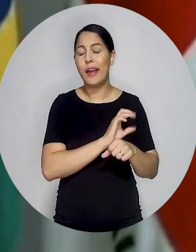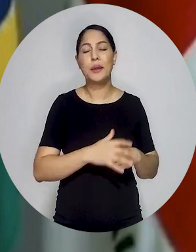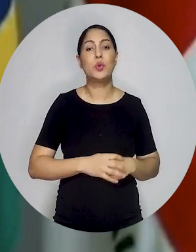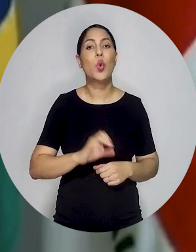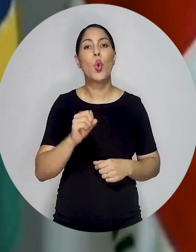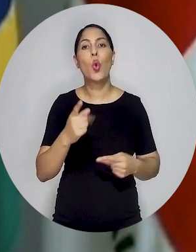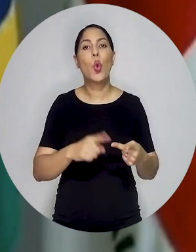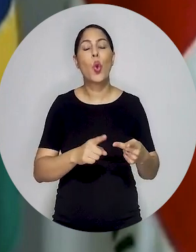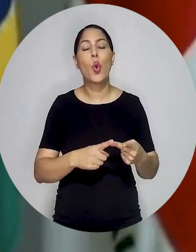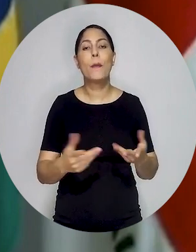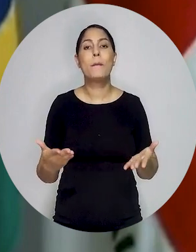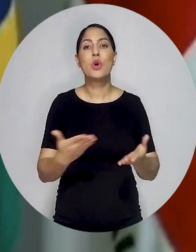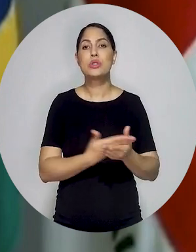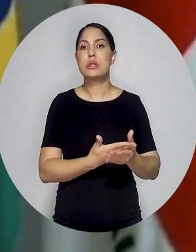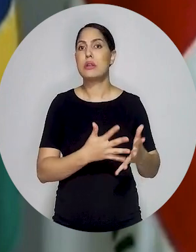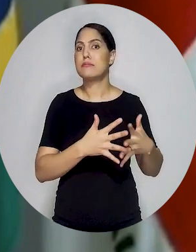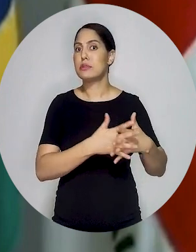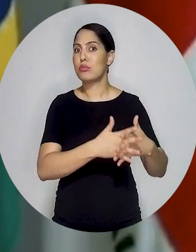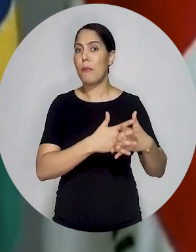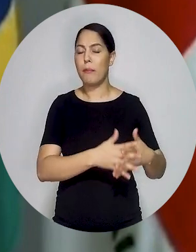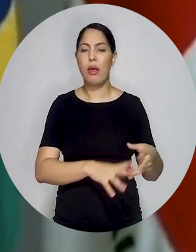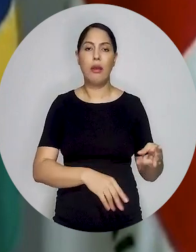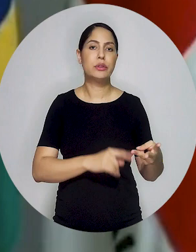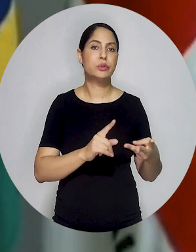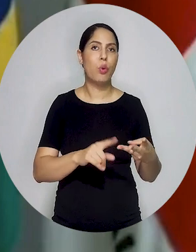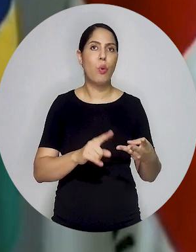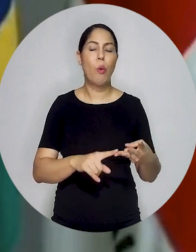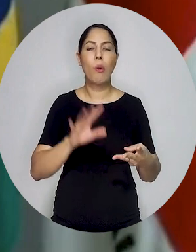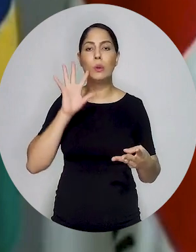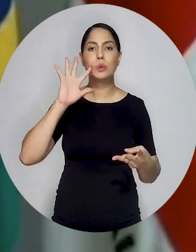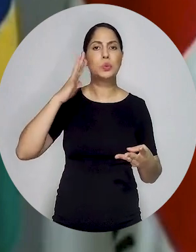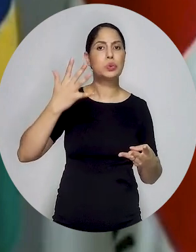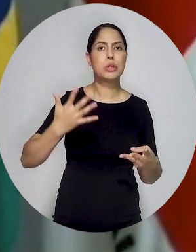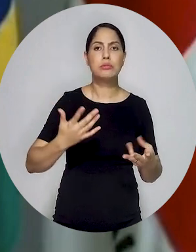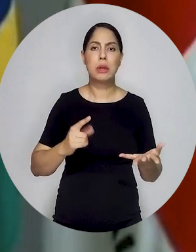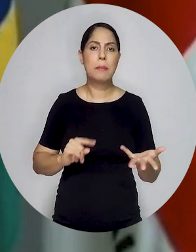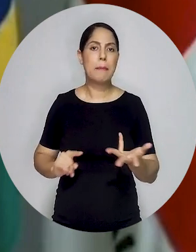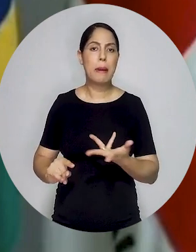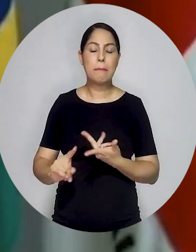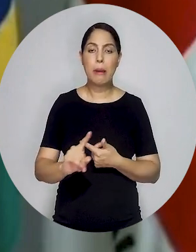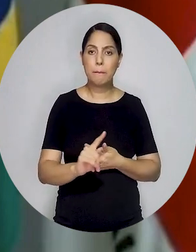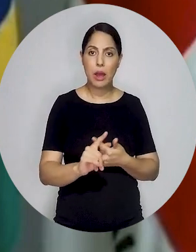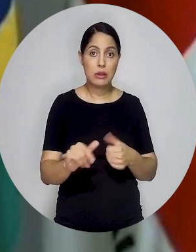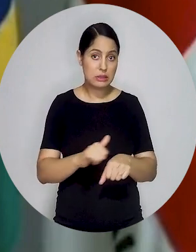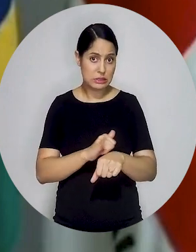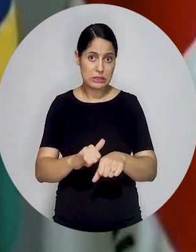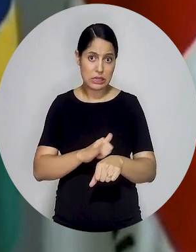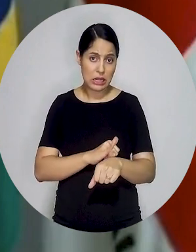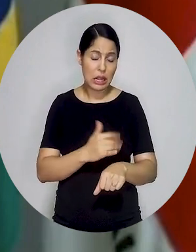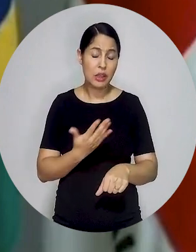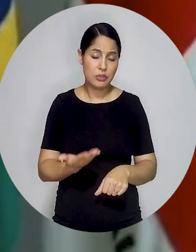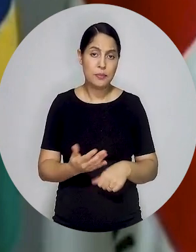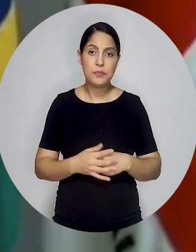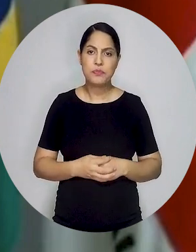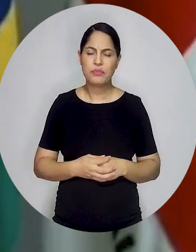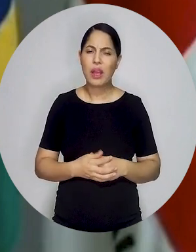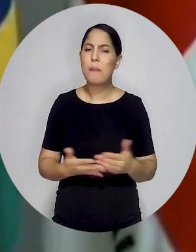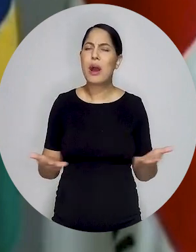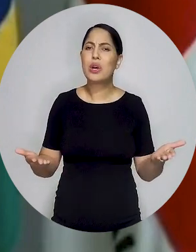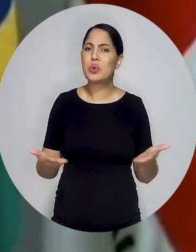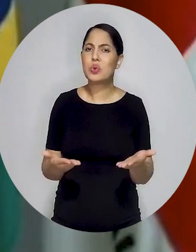de modo inverso que têm uma solução mais previsível e pautam da melhor forma. Hoje, nós temos